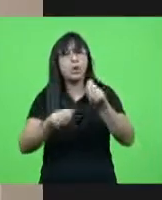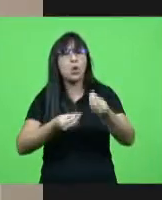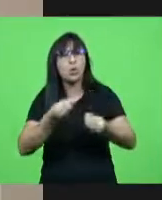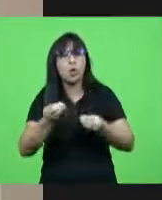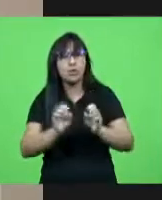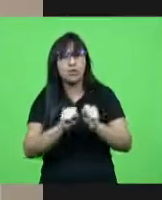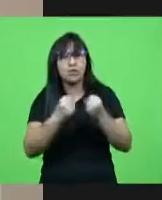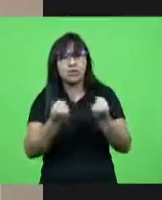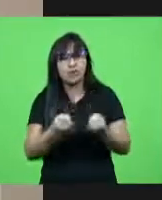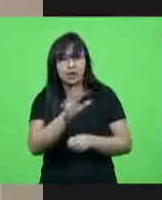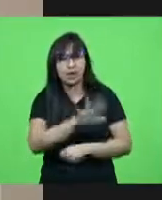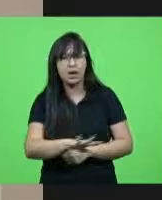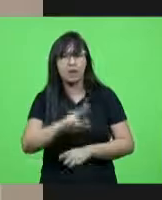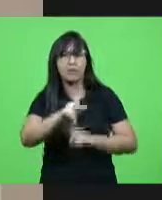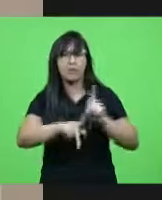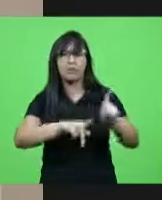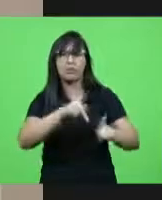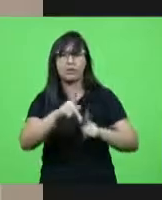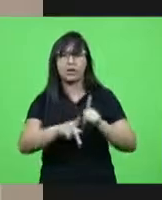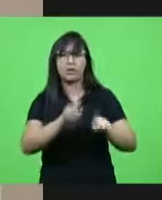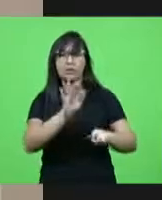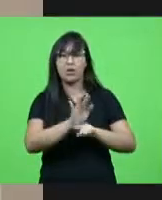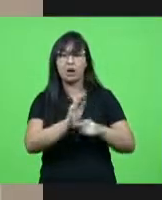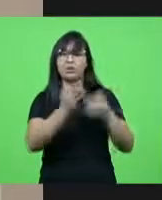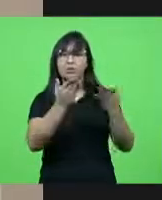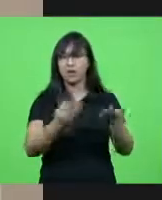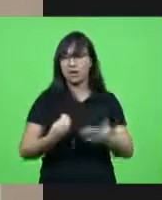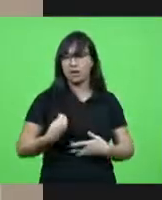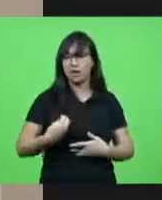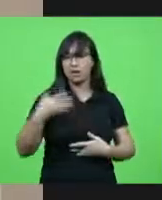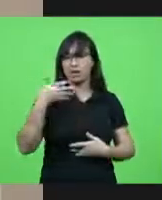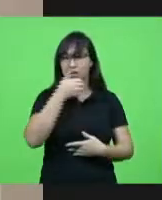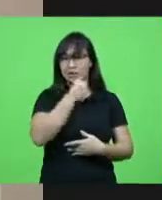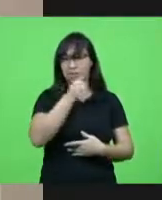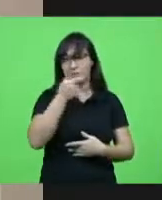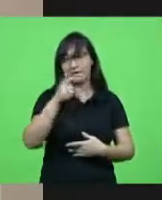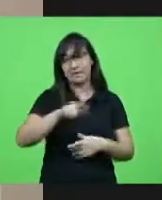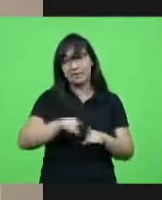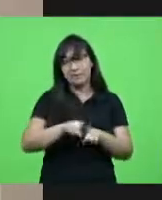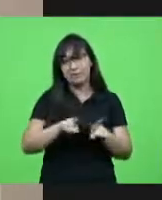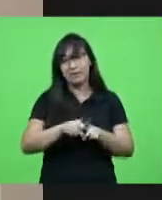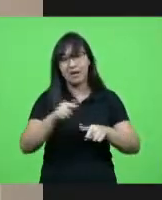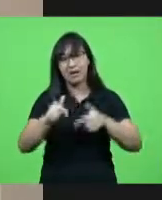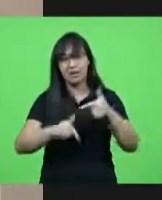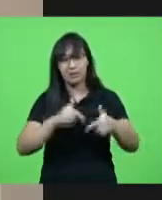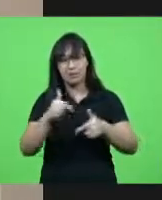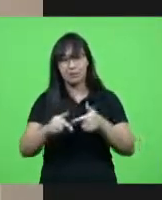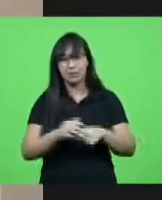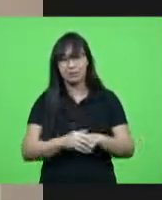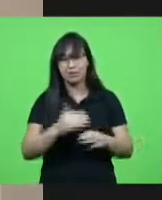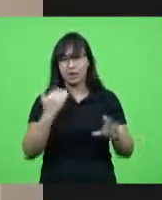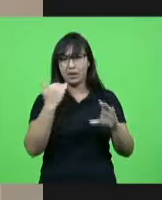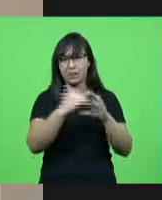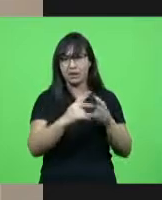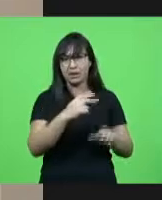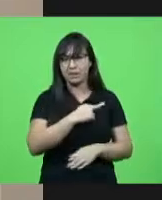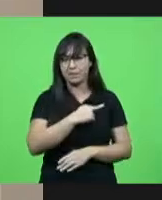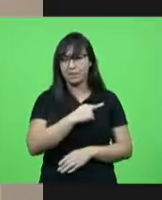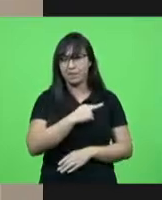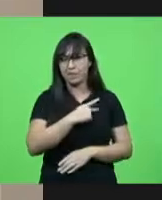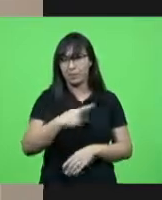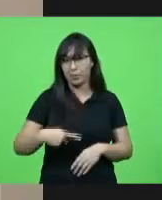gente fazendo o que for preciso para preservar vidas e empregos eu encaminhei ao governador do estado e ao secretário da fazenda